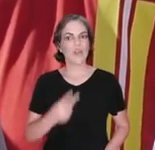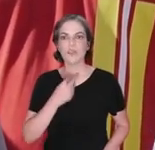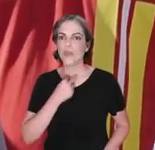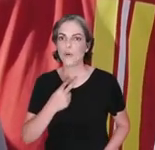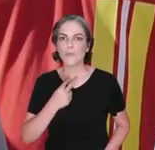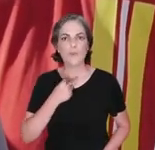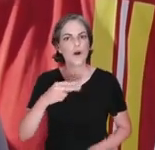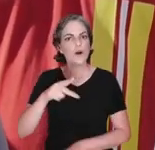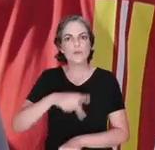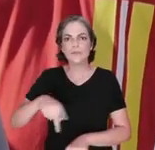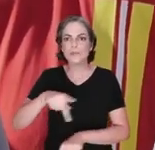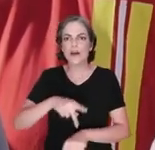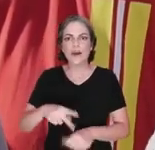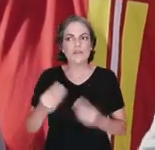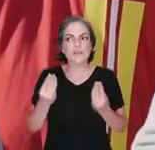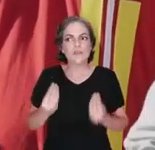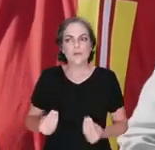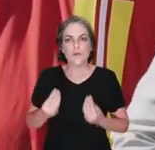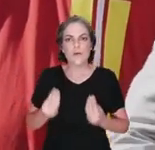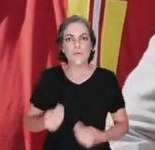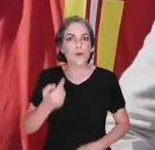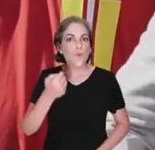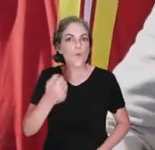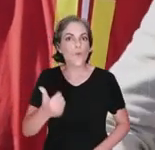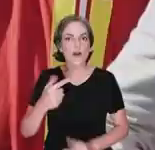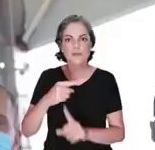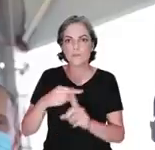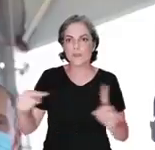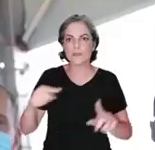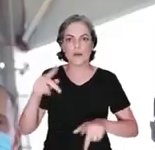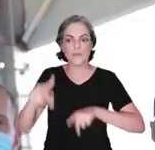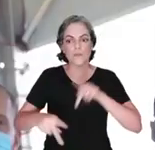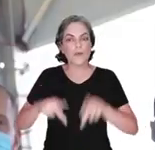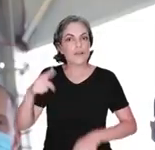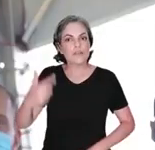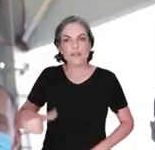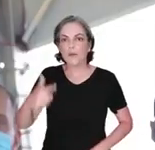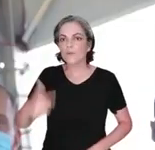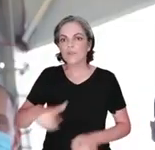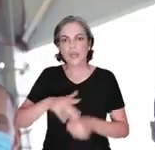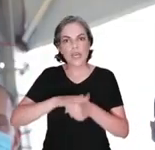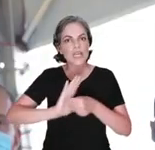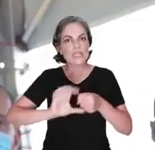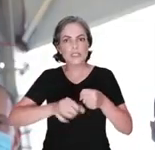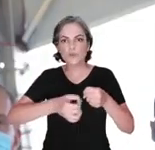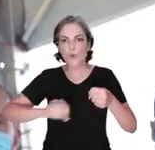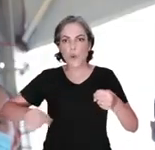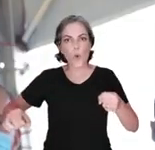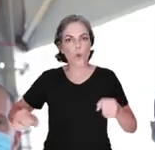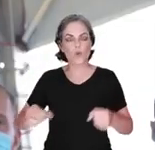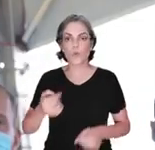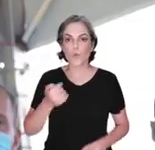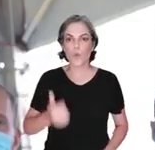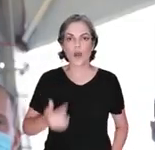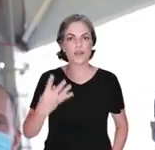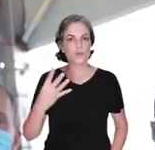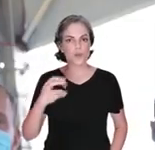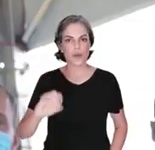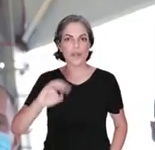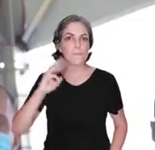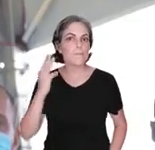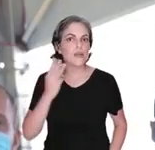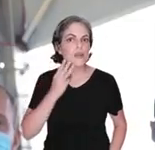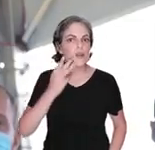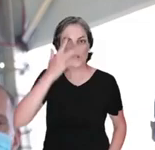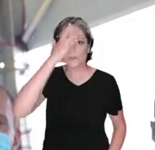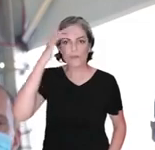Nós não podemos viver em um país em que quase a metade da população não tem esgoto, em que quase 40